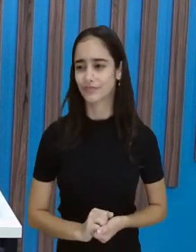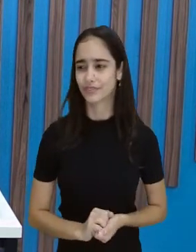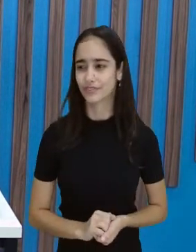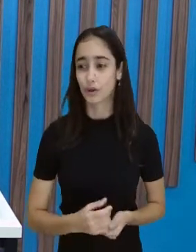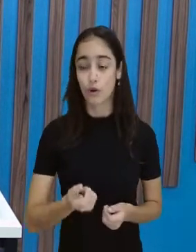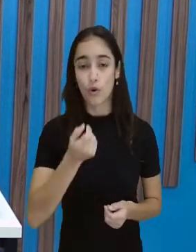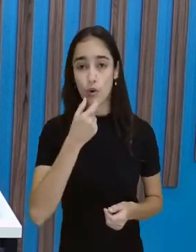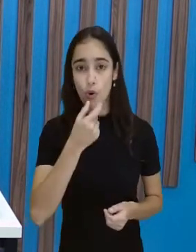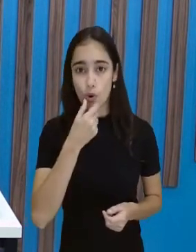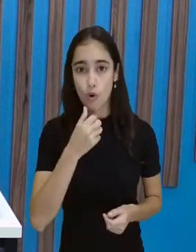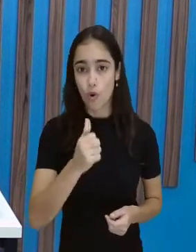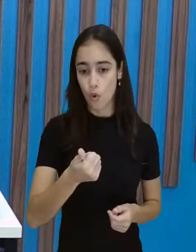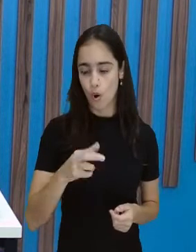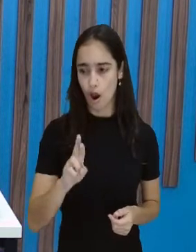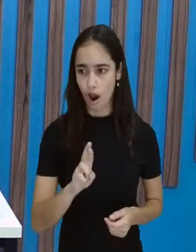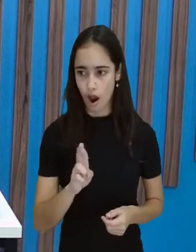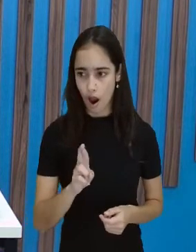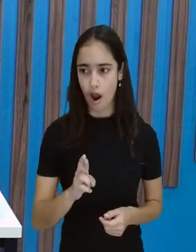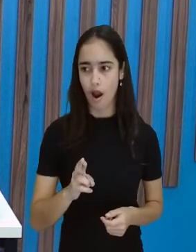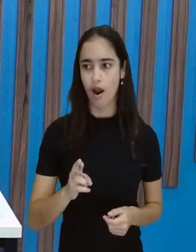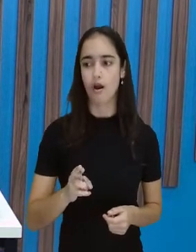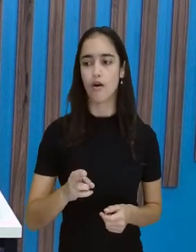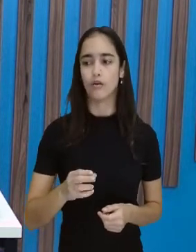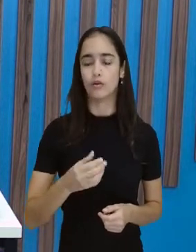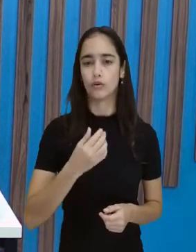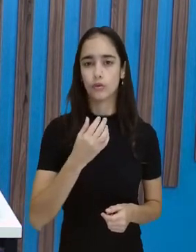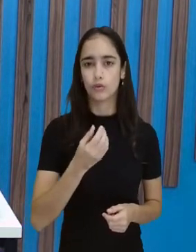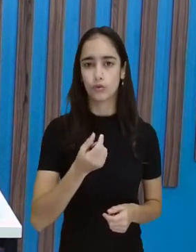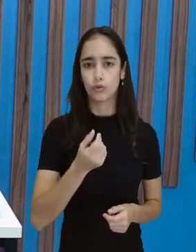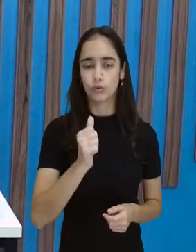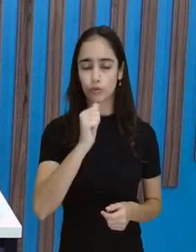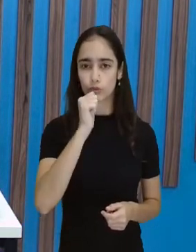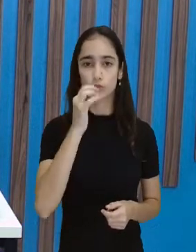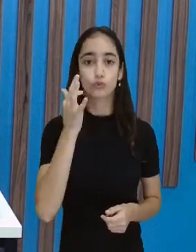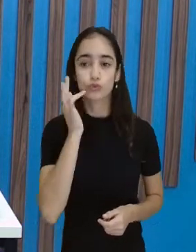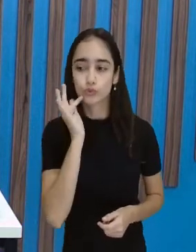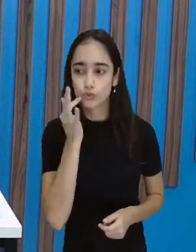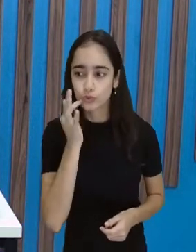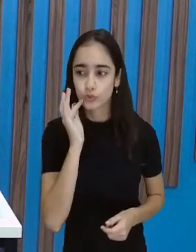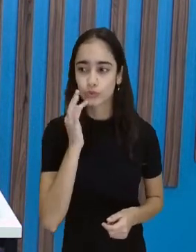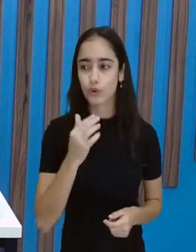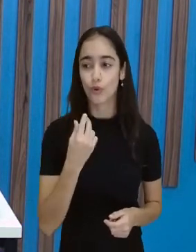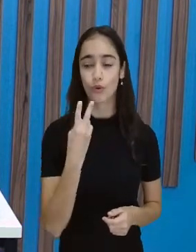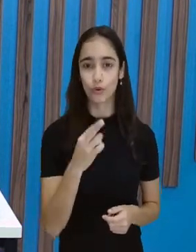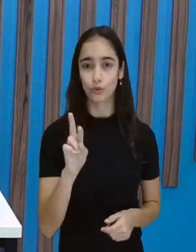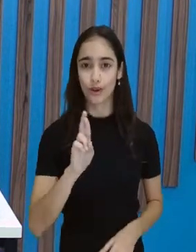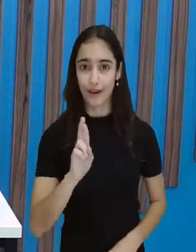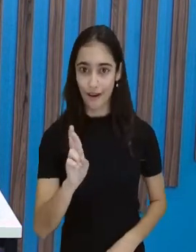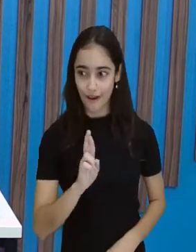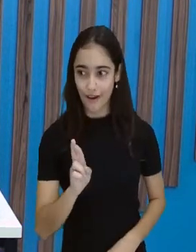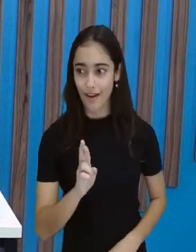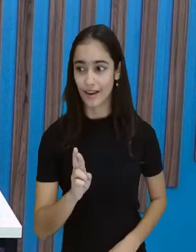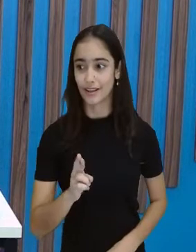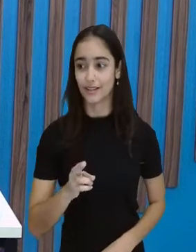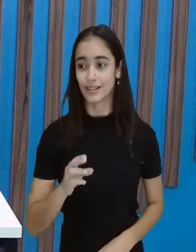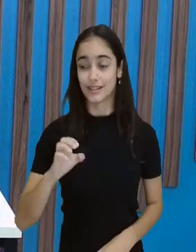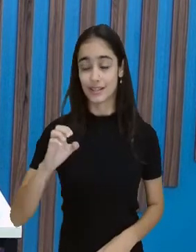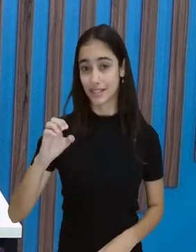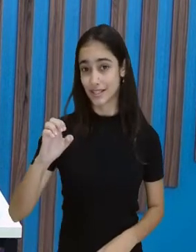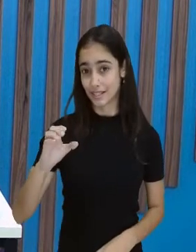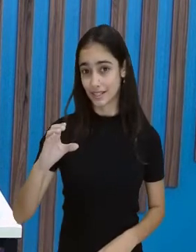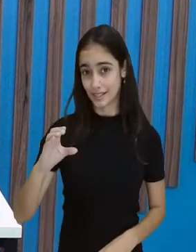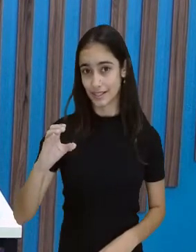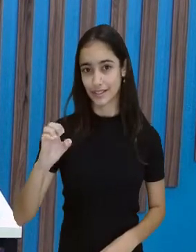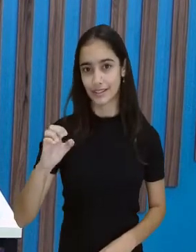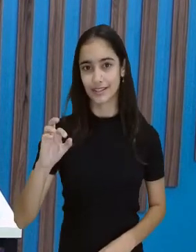e o leite 5, certo? E aí, se eu desse para a professora Kátia uma cédula de 5